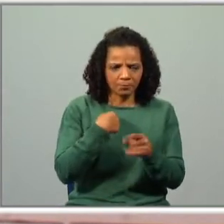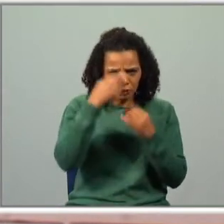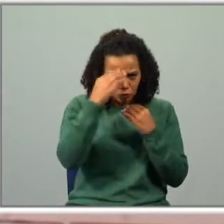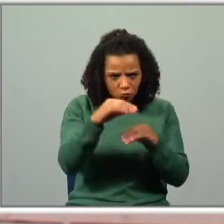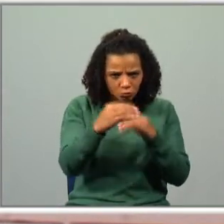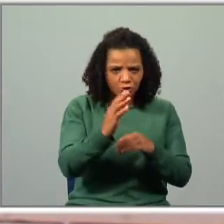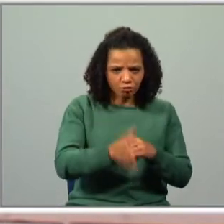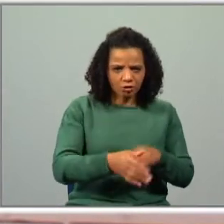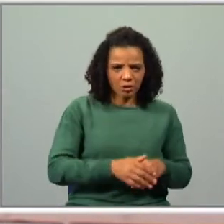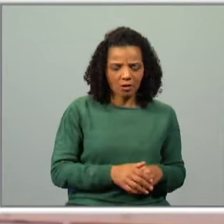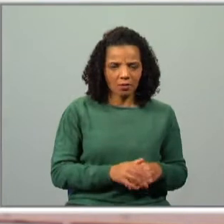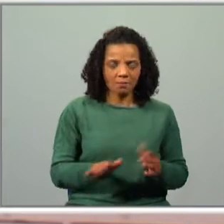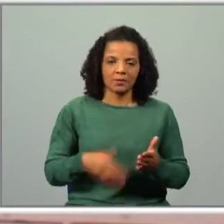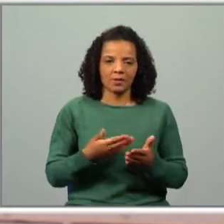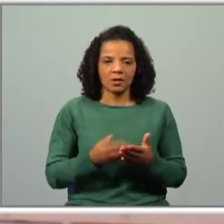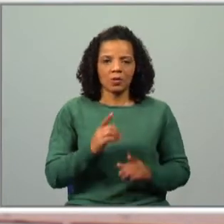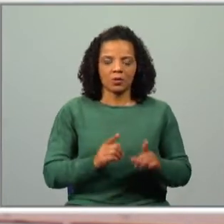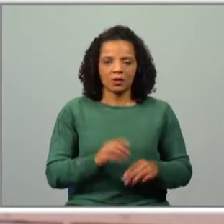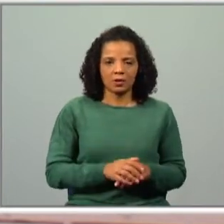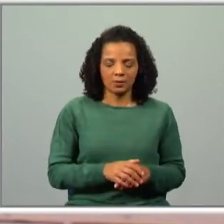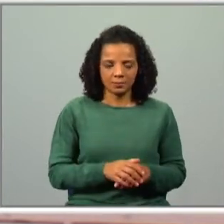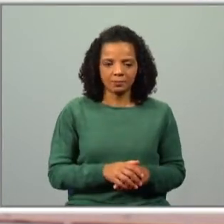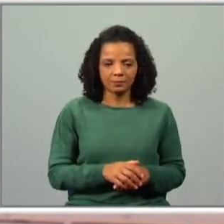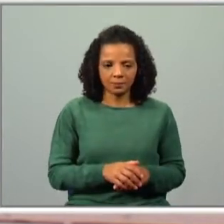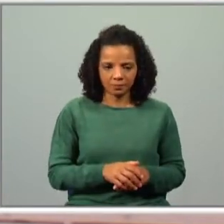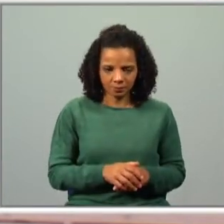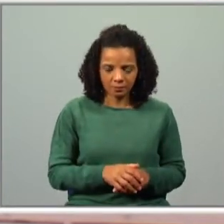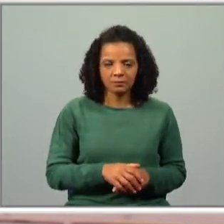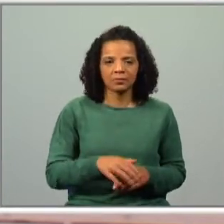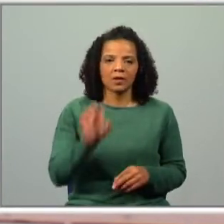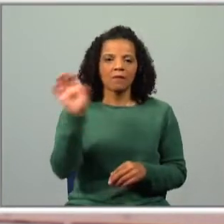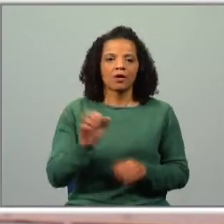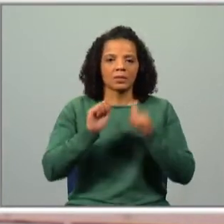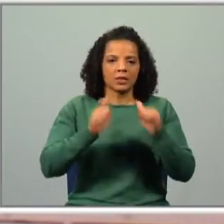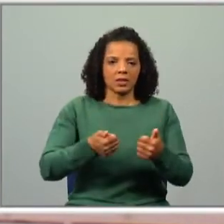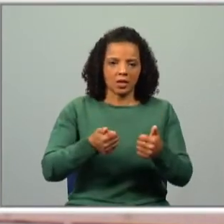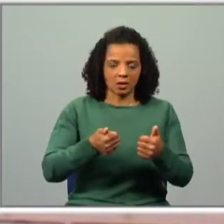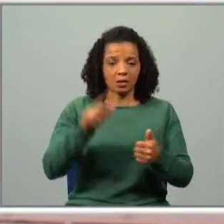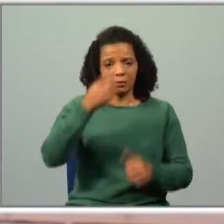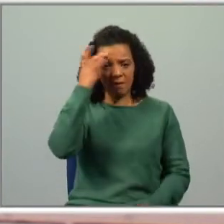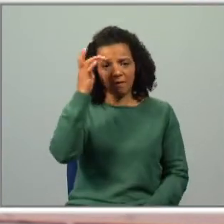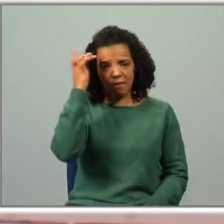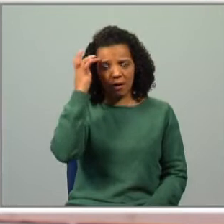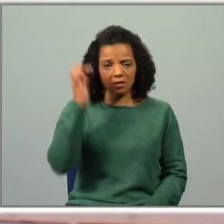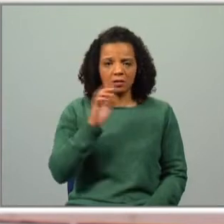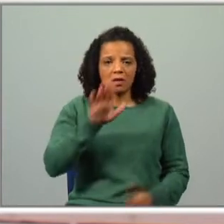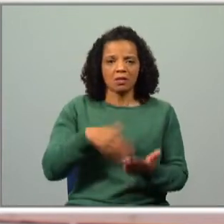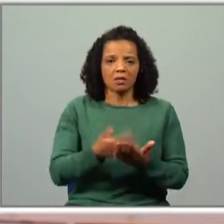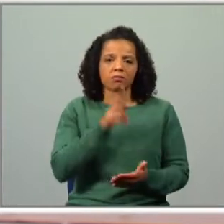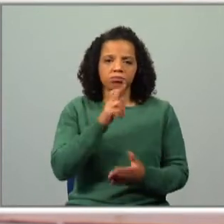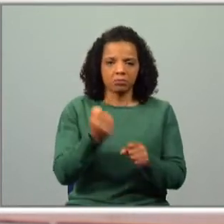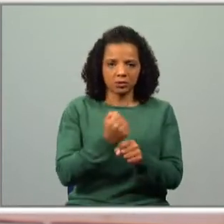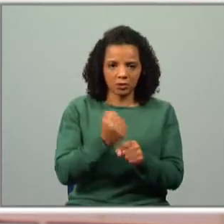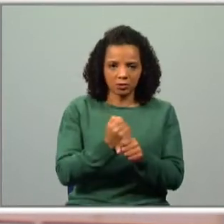anteriores, para nós conseguirmos fazer o quê? A aplicação correta e com mais facilidade dos exercícios. Vou então